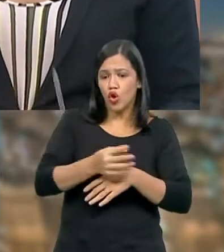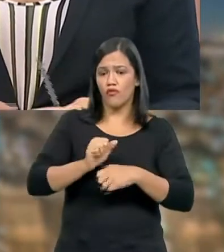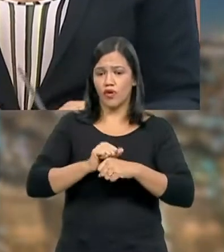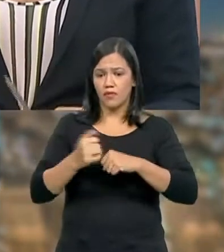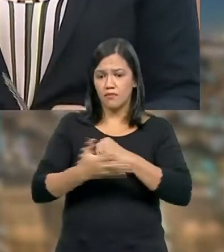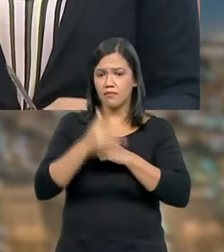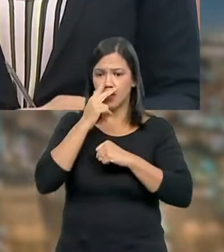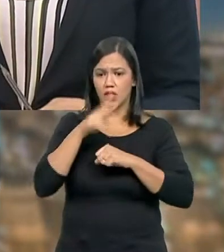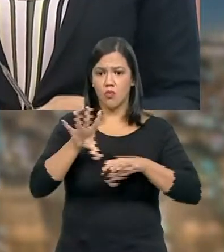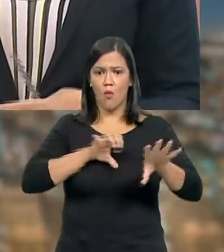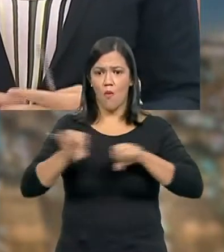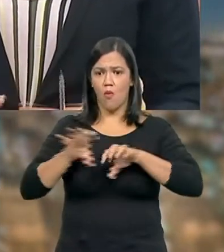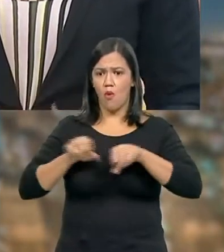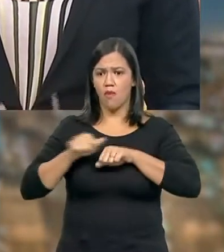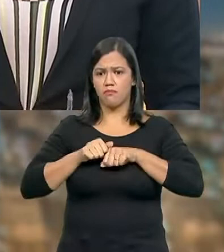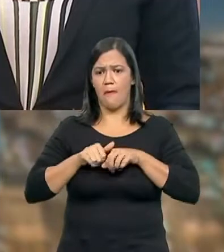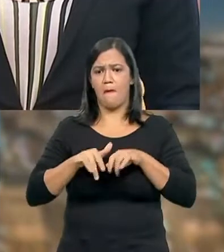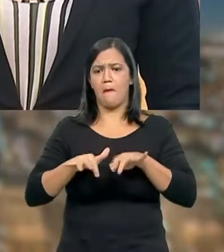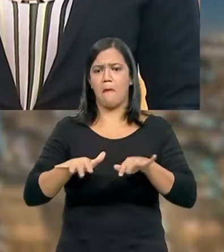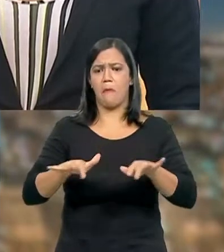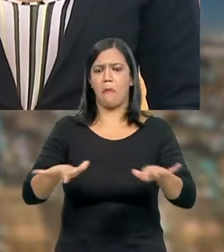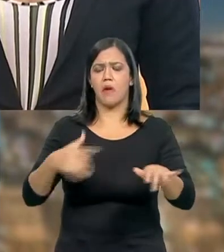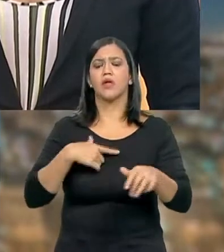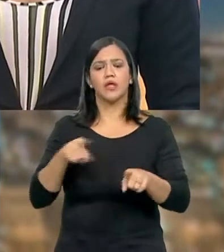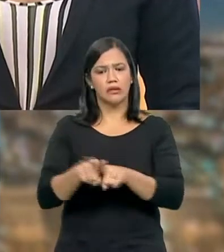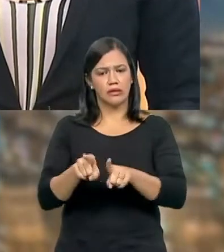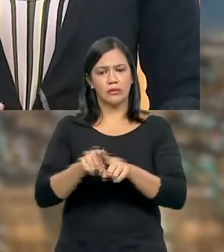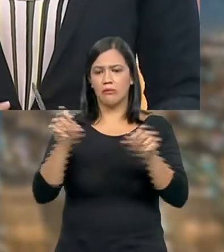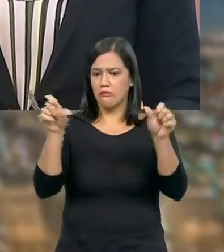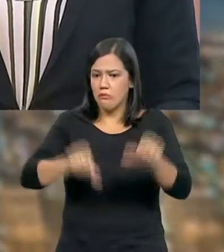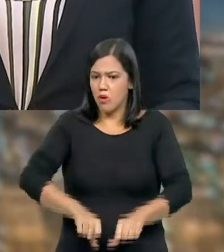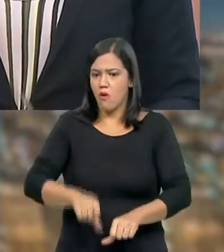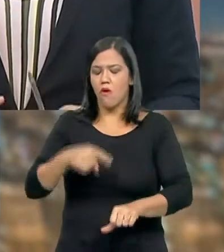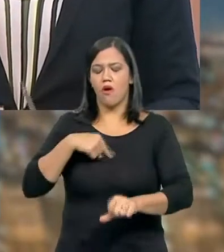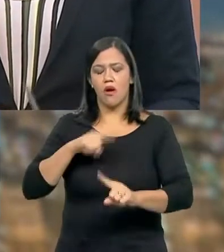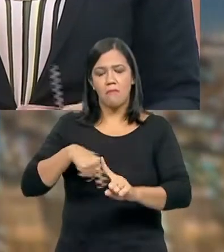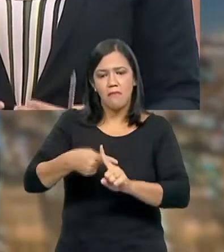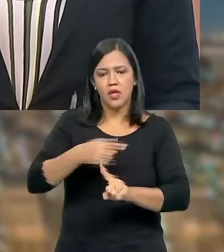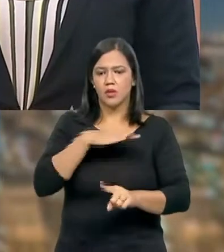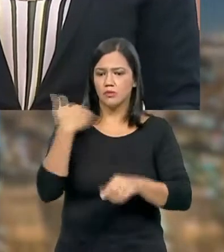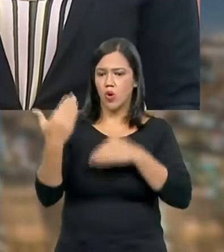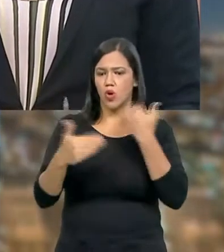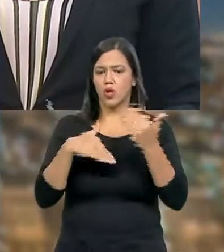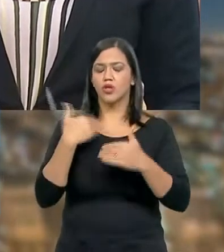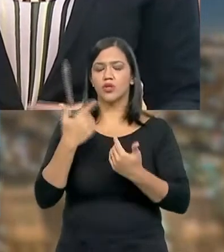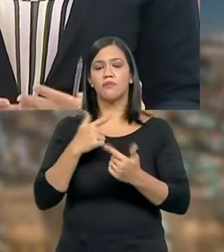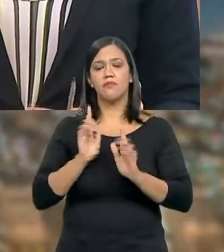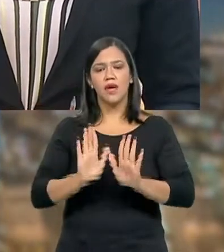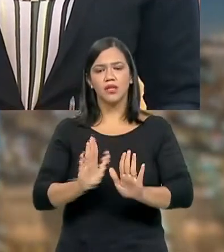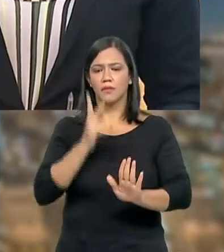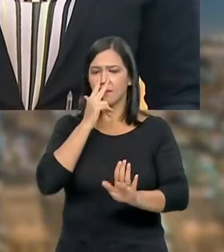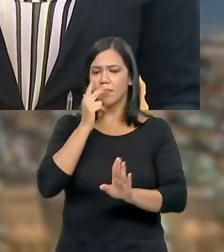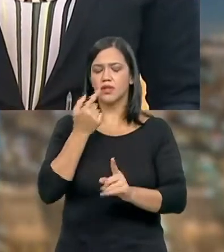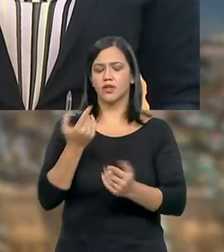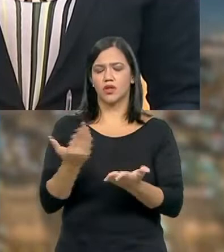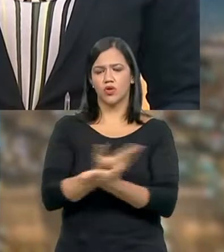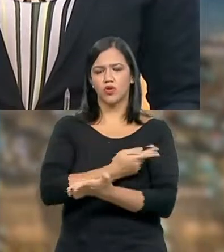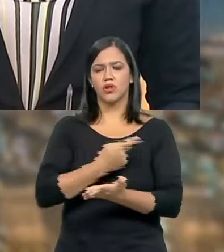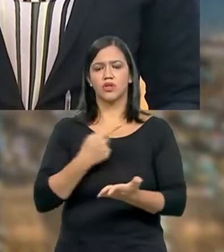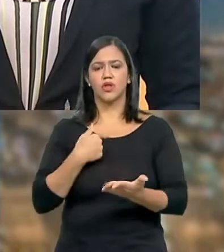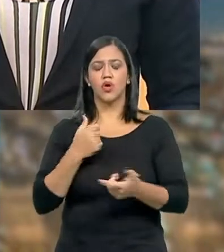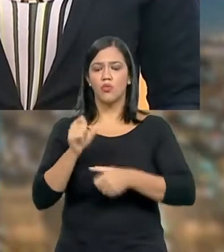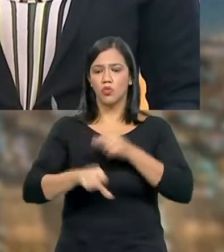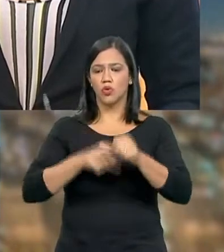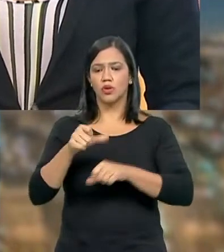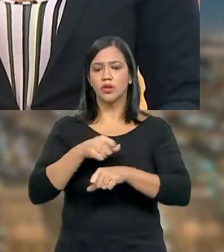transmissíveis e aparentemente mais letais também, mas parte dessa mudança de postura, inclusive com relação ao